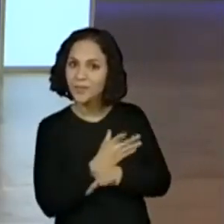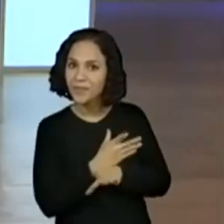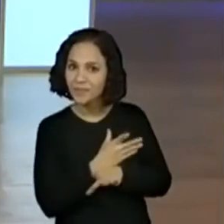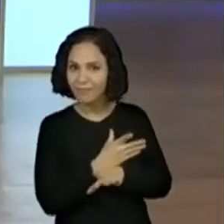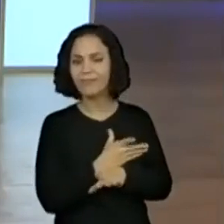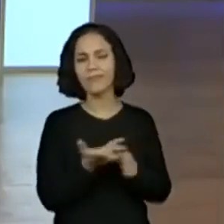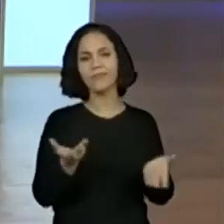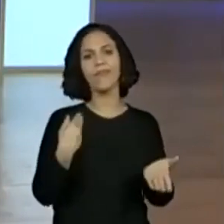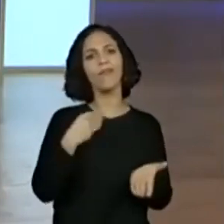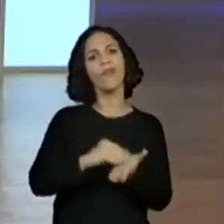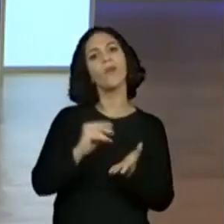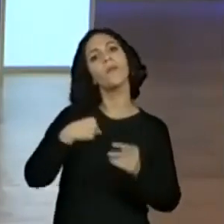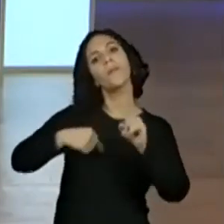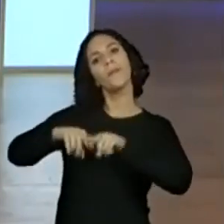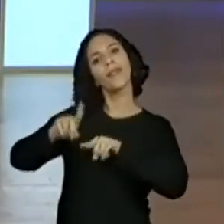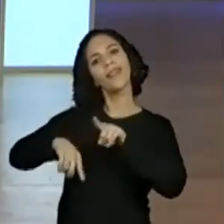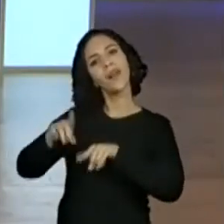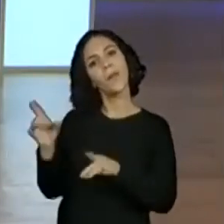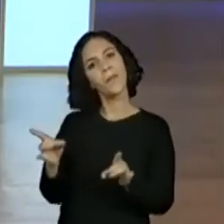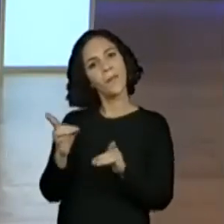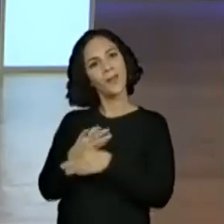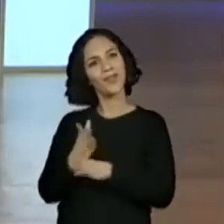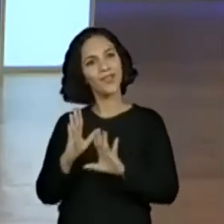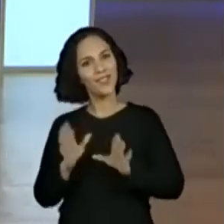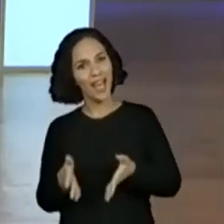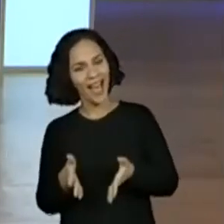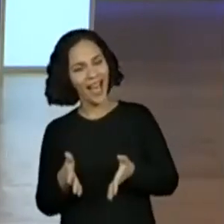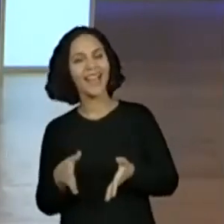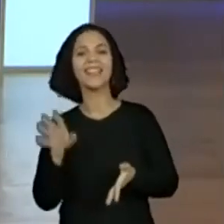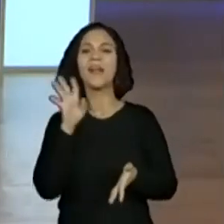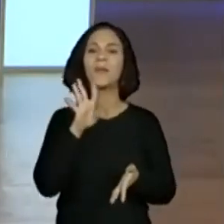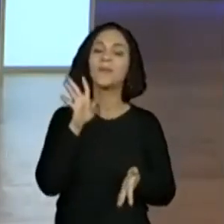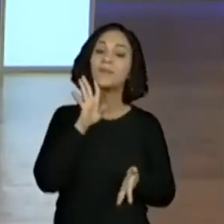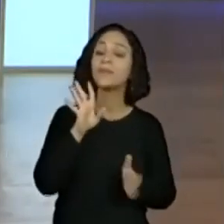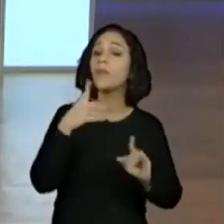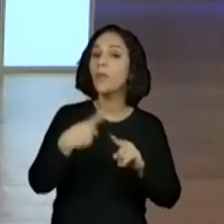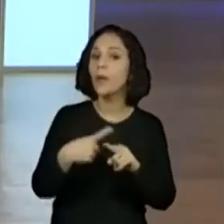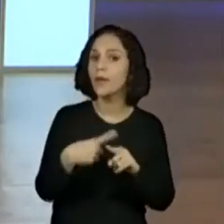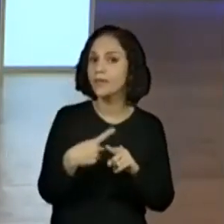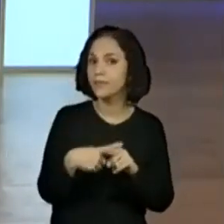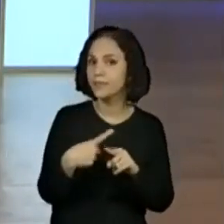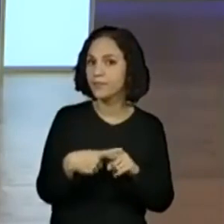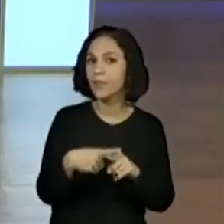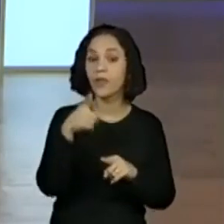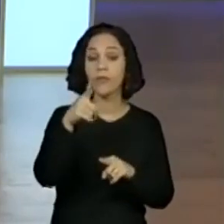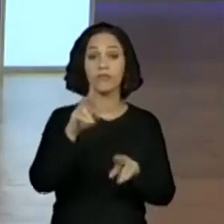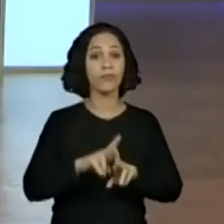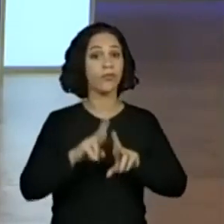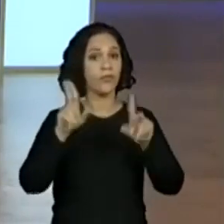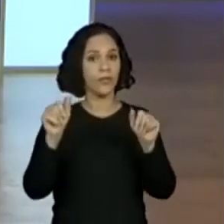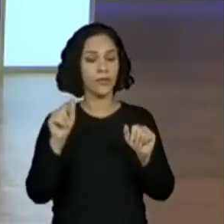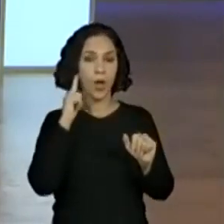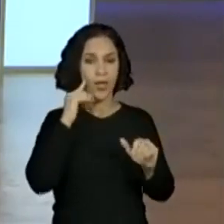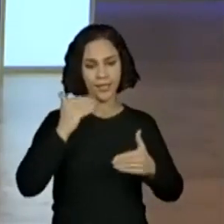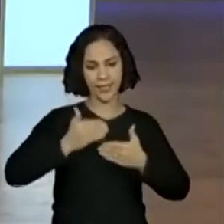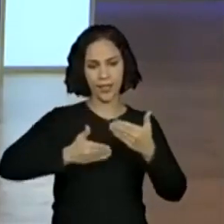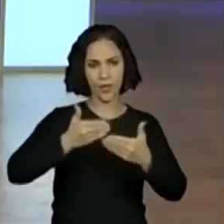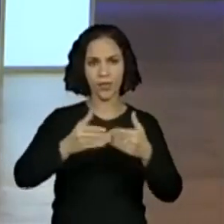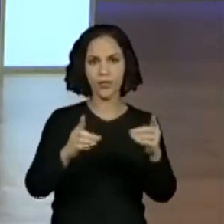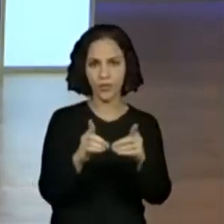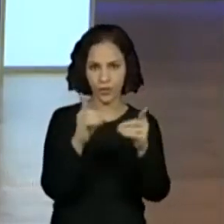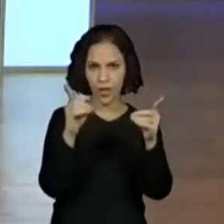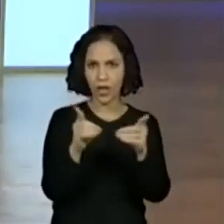eu senti falta do... Meu material está pronto, pro... Por quê? Vocês vão fazer diferente. Como é sequência didática,